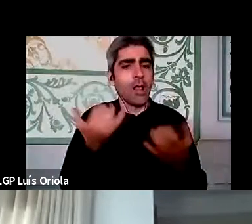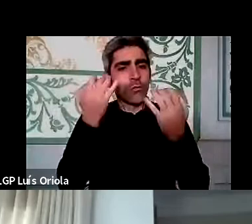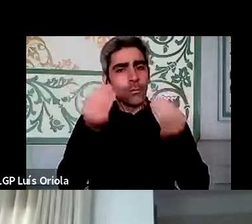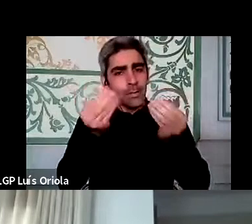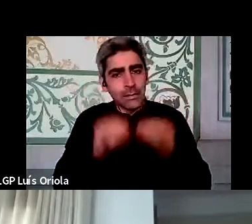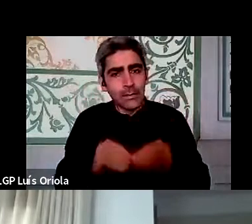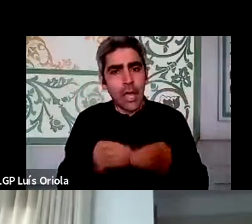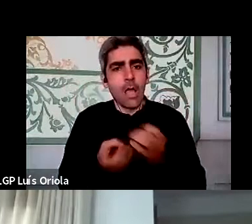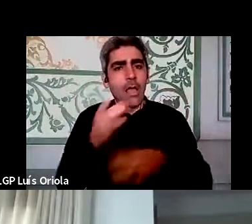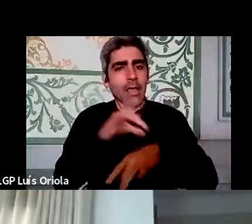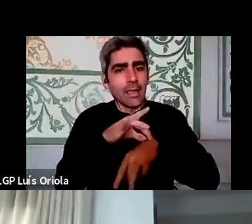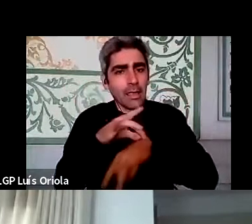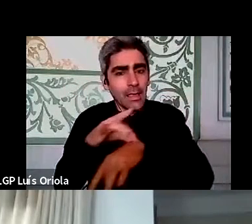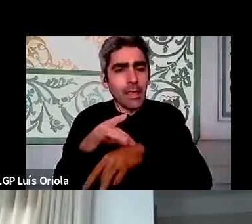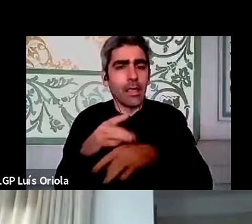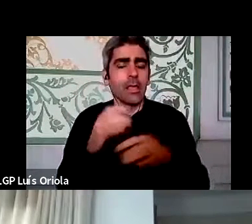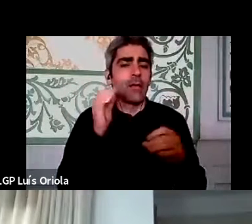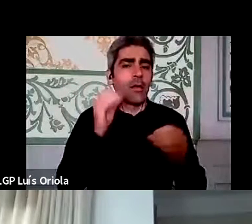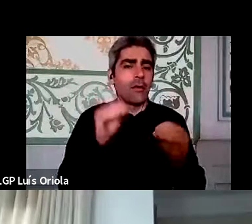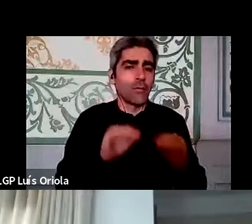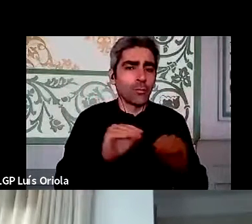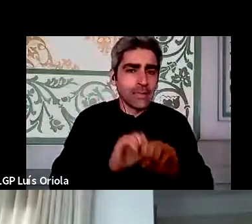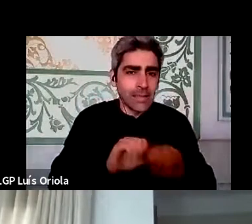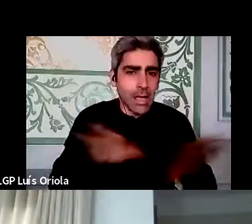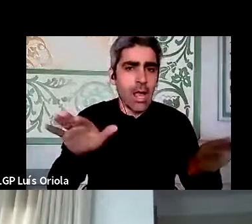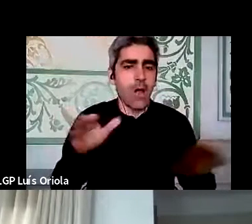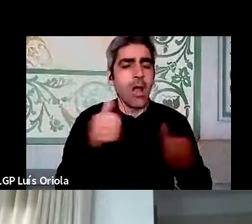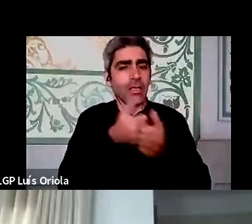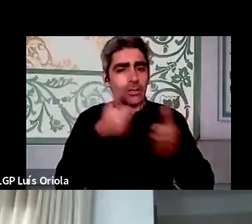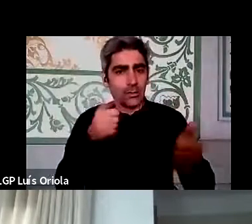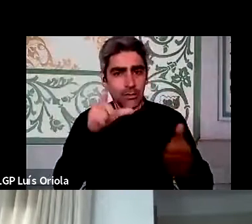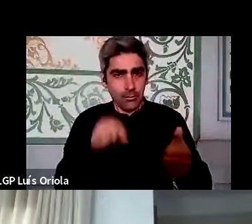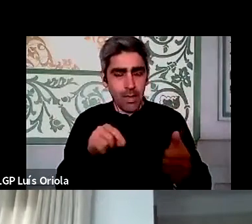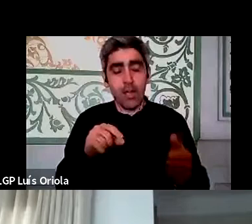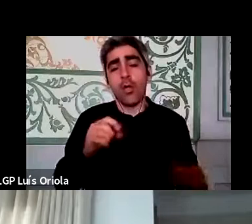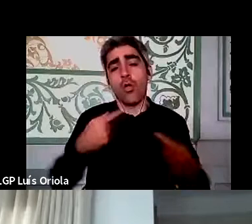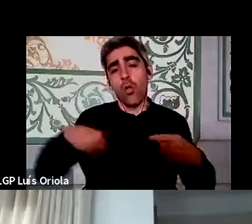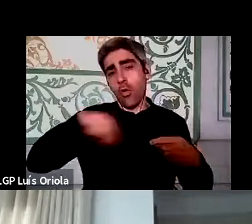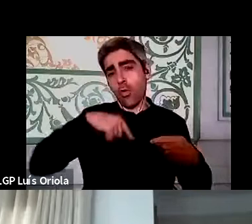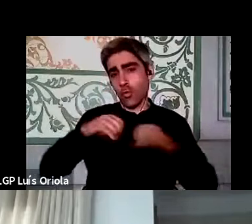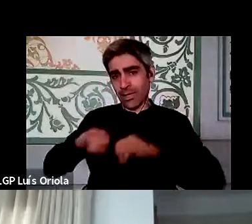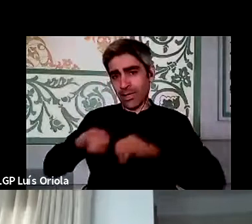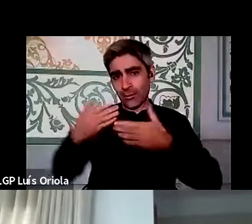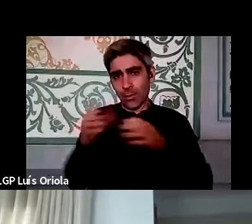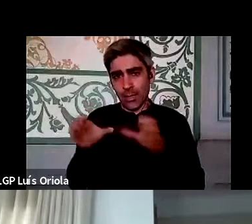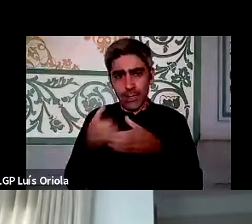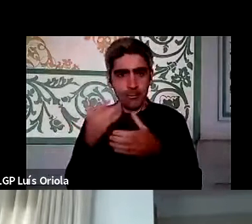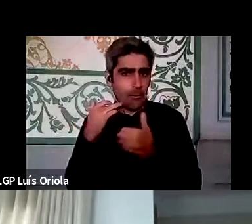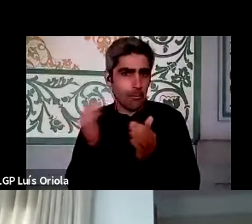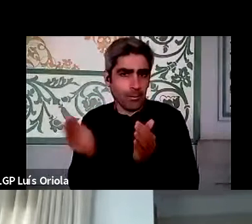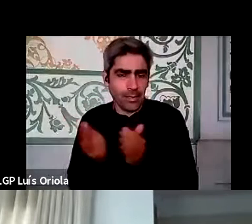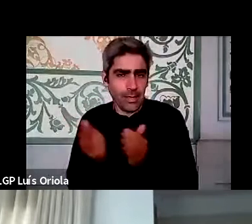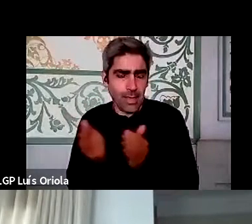orientações e de formação à distância. Nós, numa primeira equipa mais pequena, começámos a desenhar o plano que podia